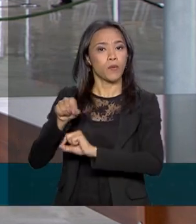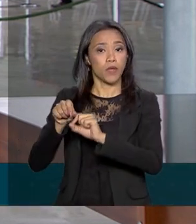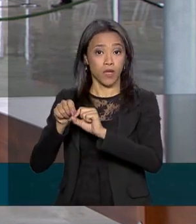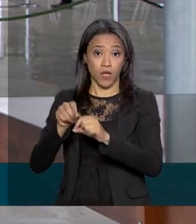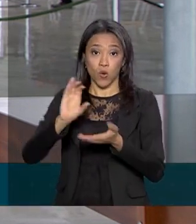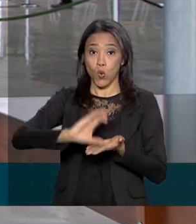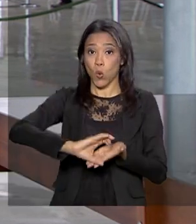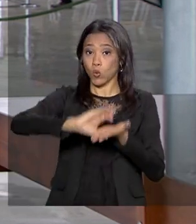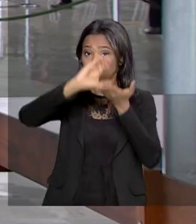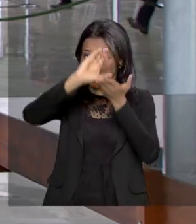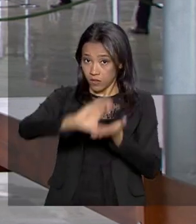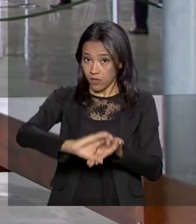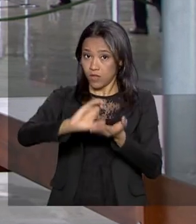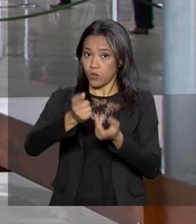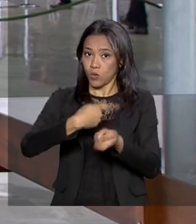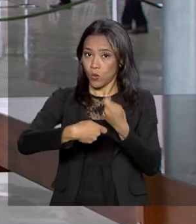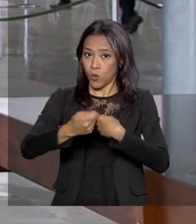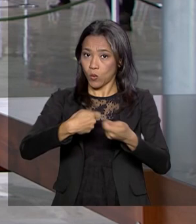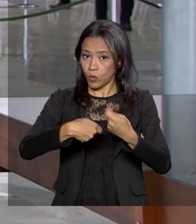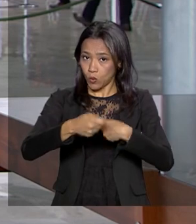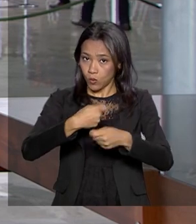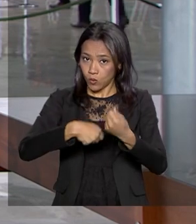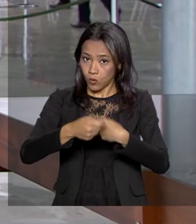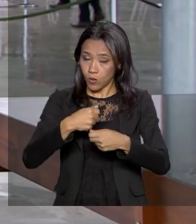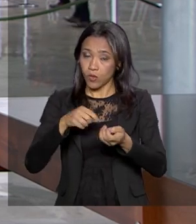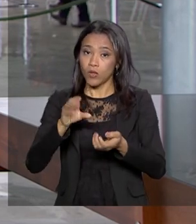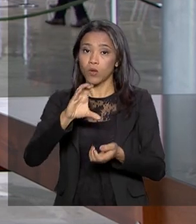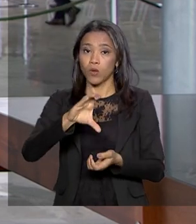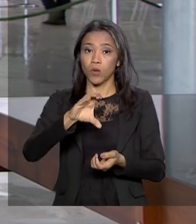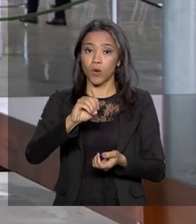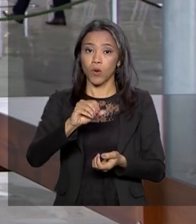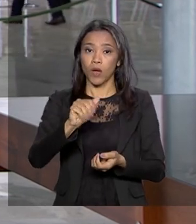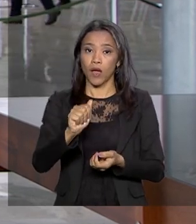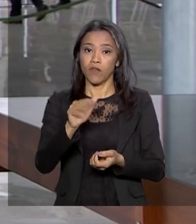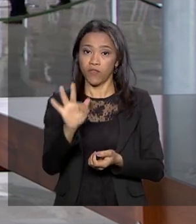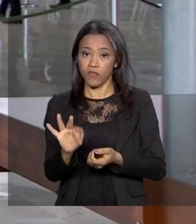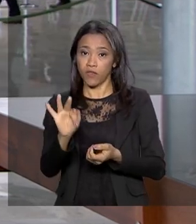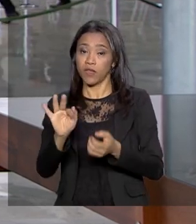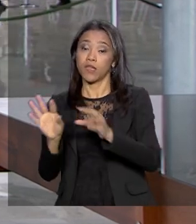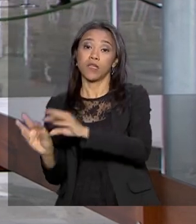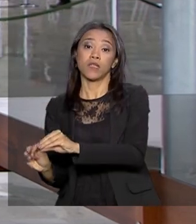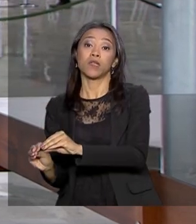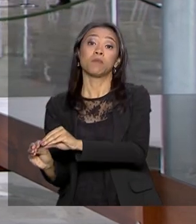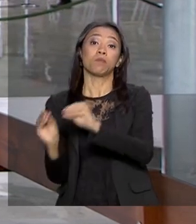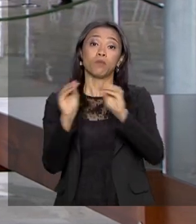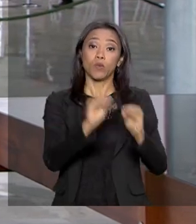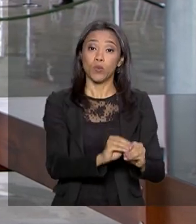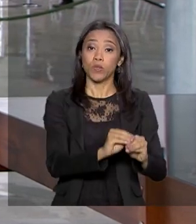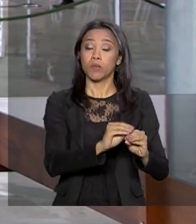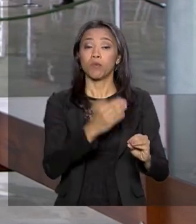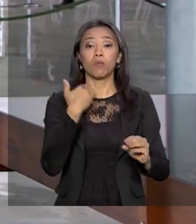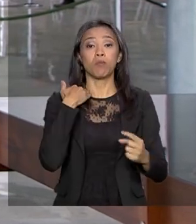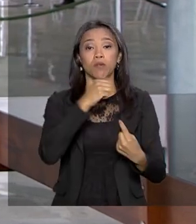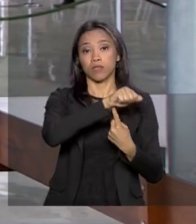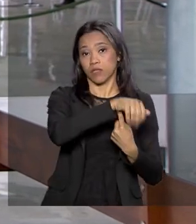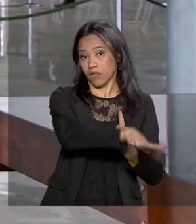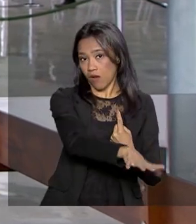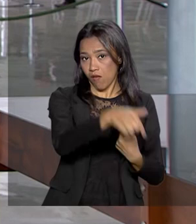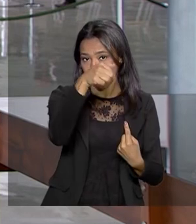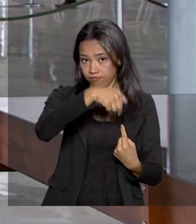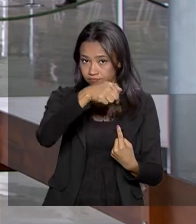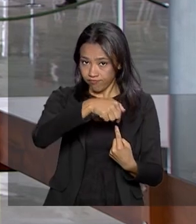Conselho de Controle de Atividades Financeiras, o COAF, para o Banco Central, ou seja, o COAF vai ser